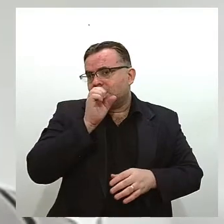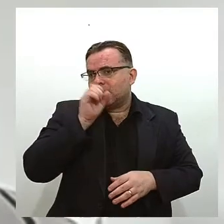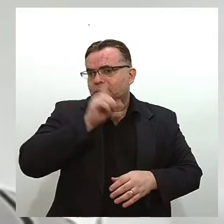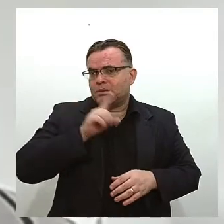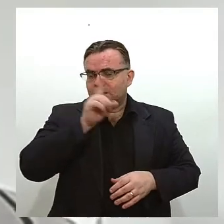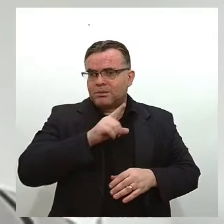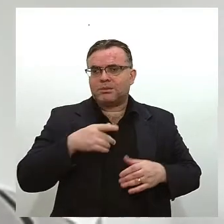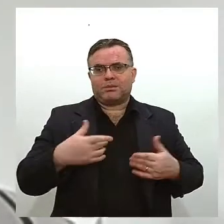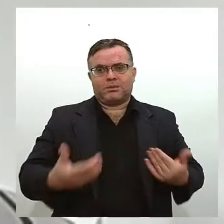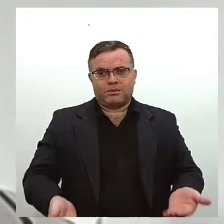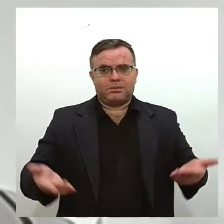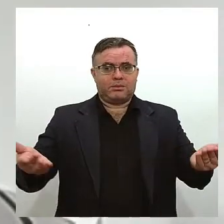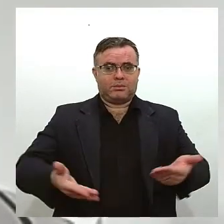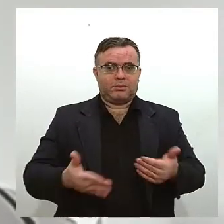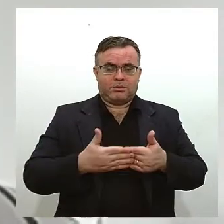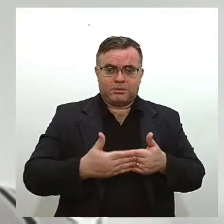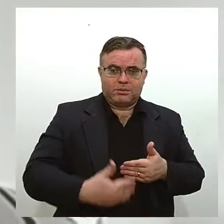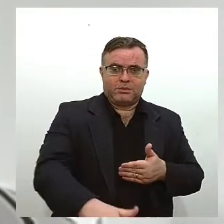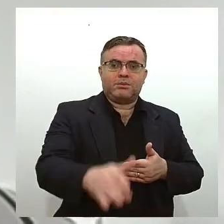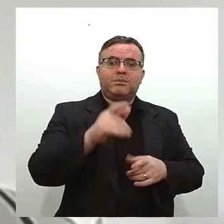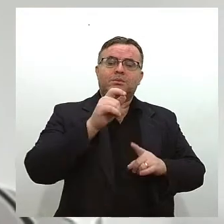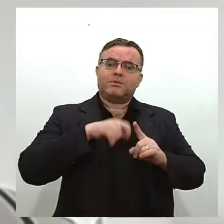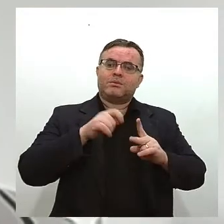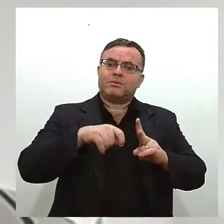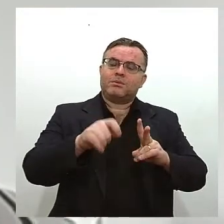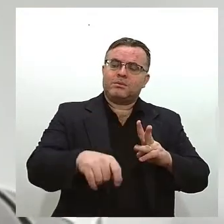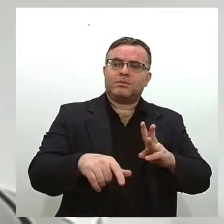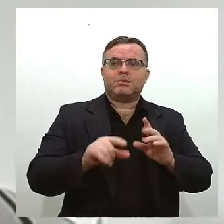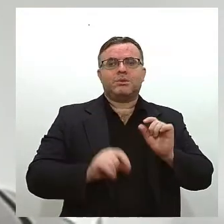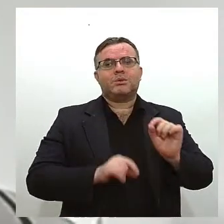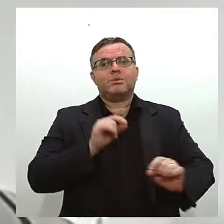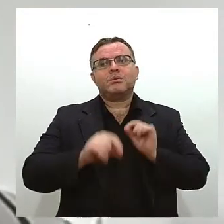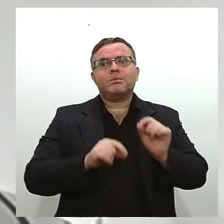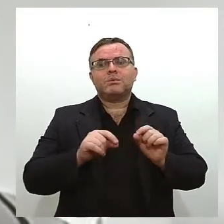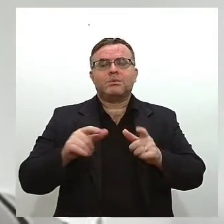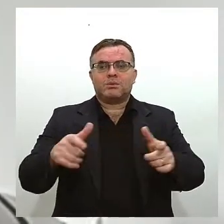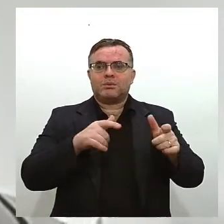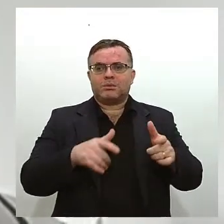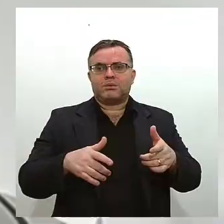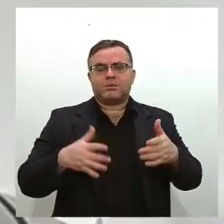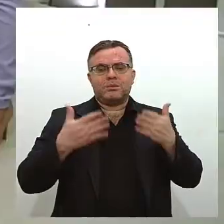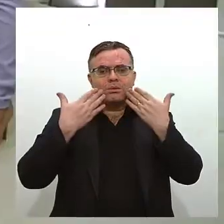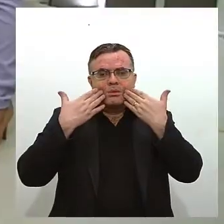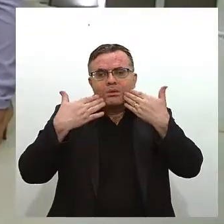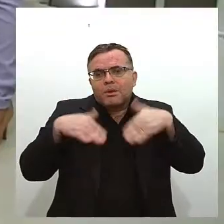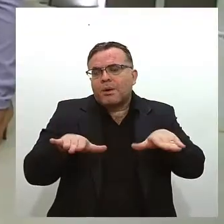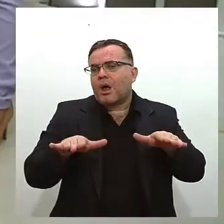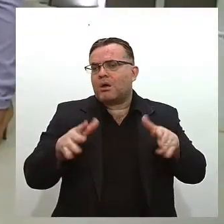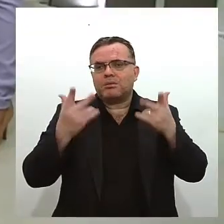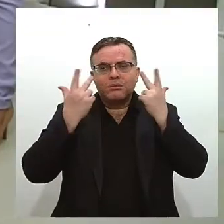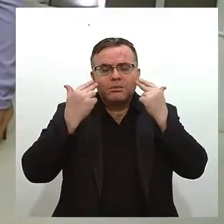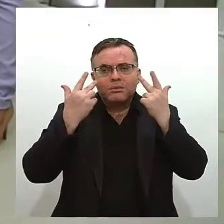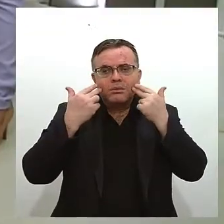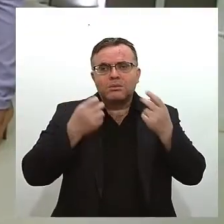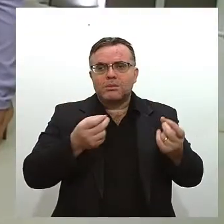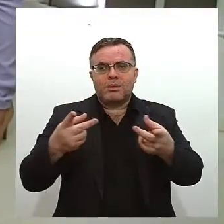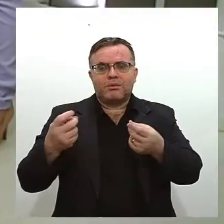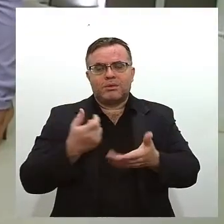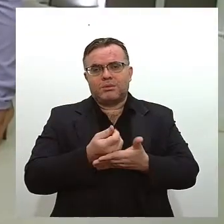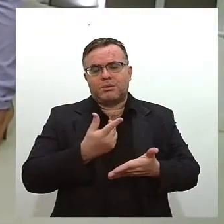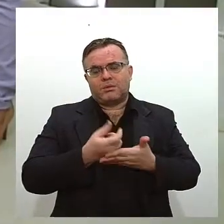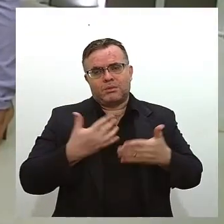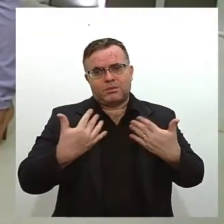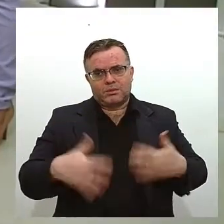expectativa agora para os próximos meses é que esse setor normaliza e quais setores foram analisados e